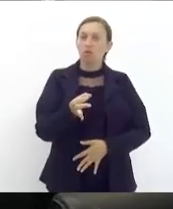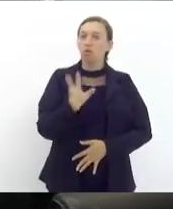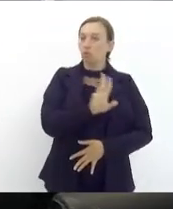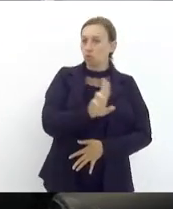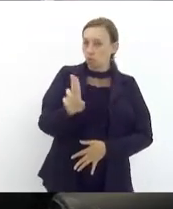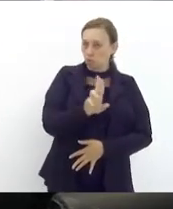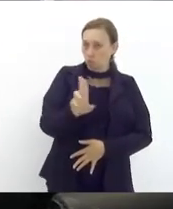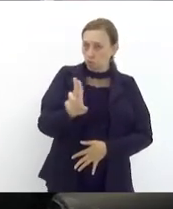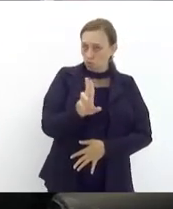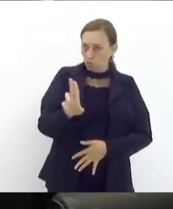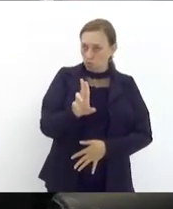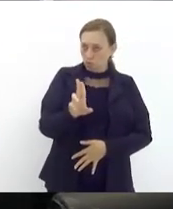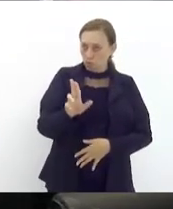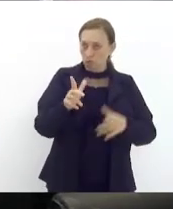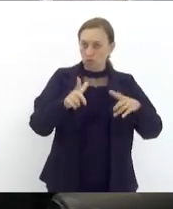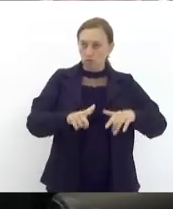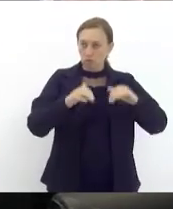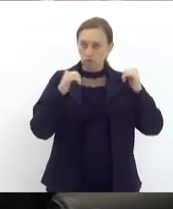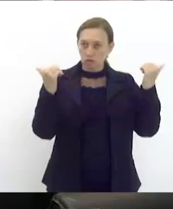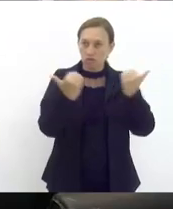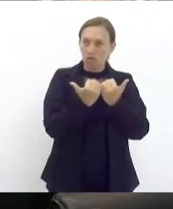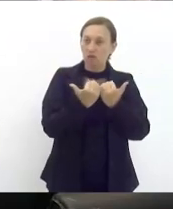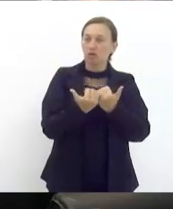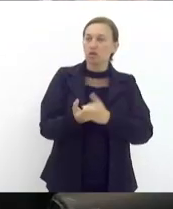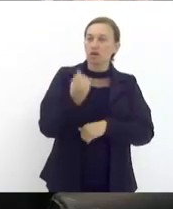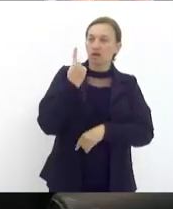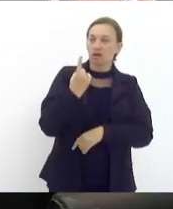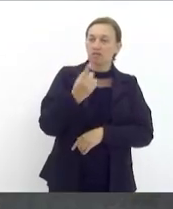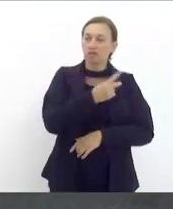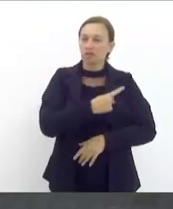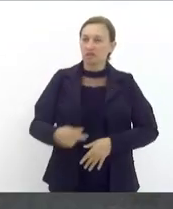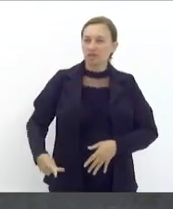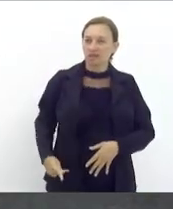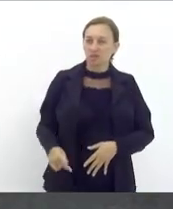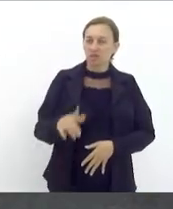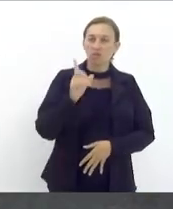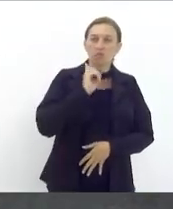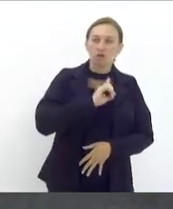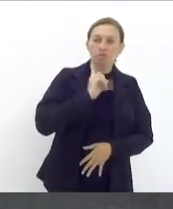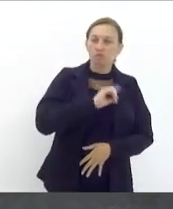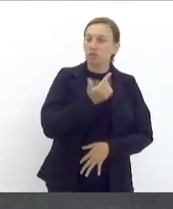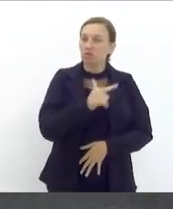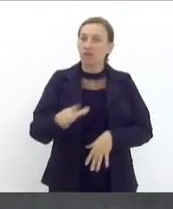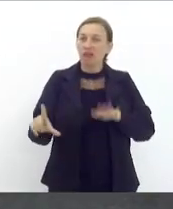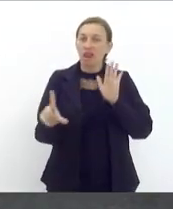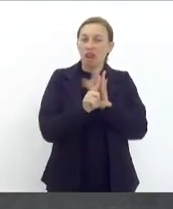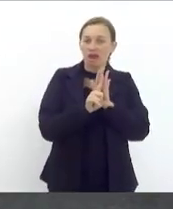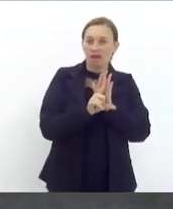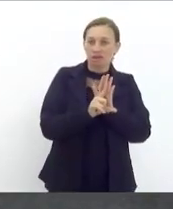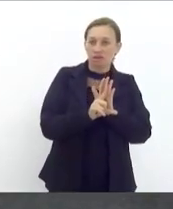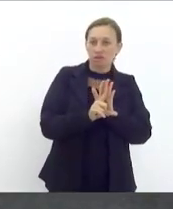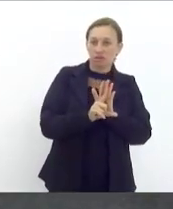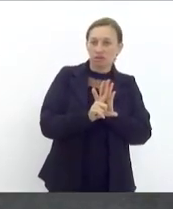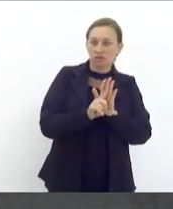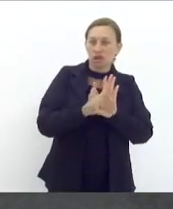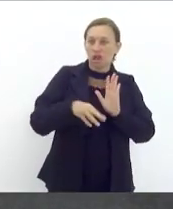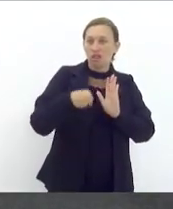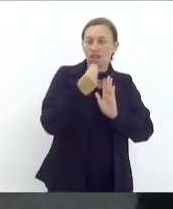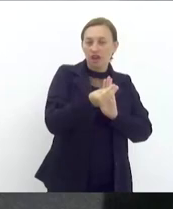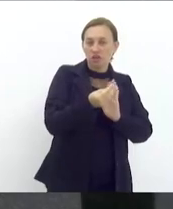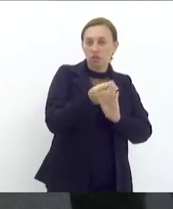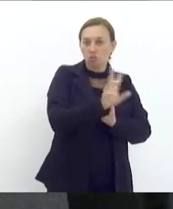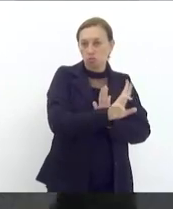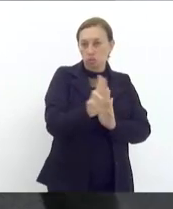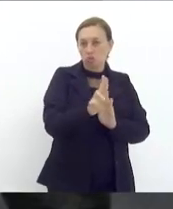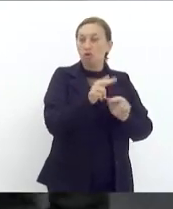faz alusão ao ex-presidente do Flamengo, mas não há lei estadual dando, conferindo esse nome.